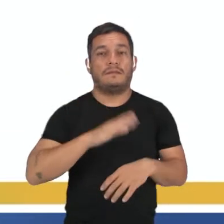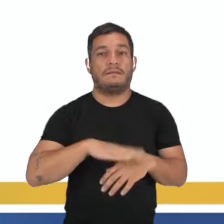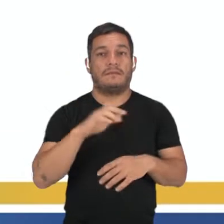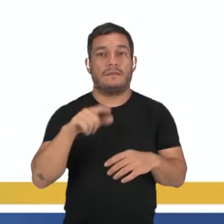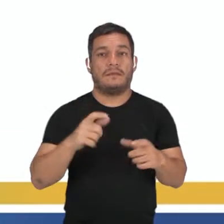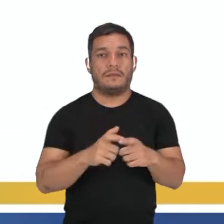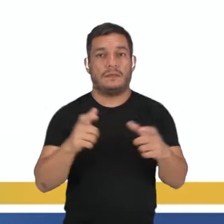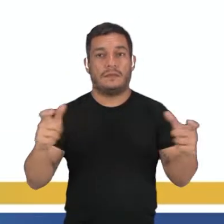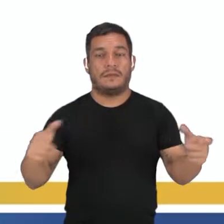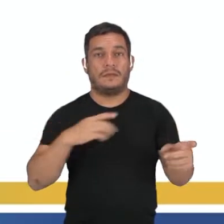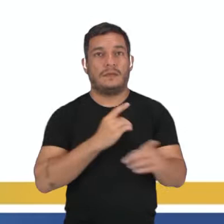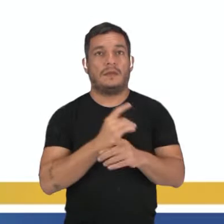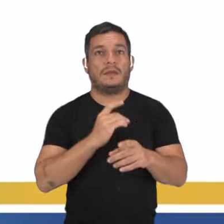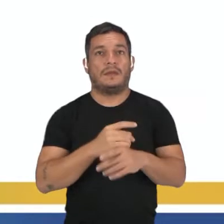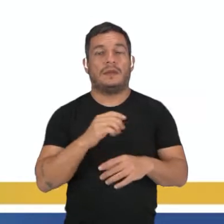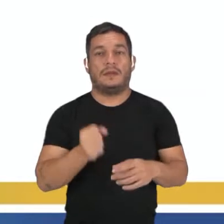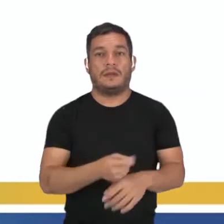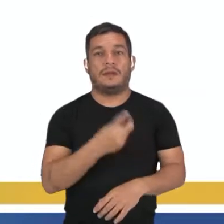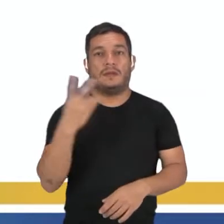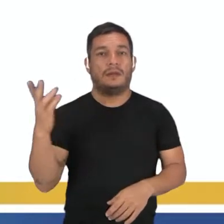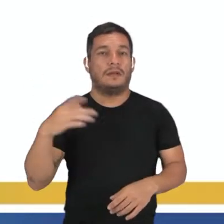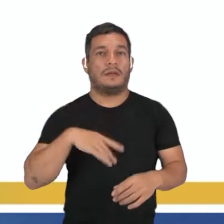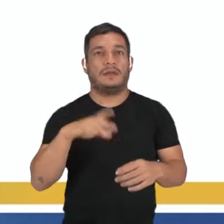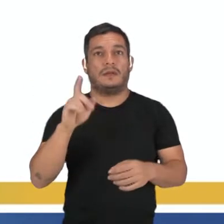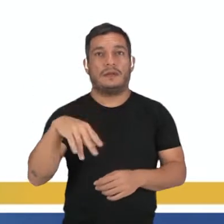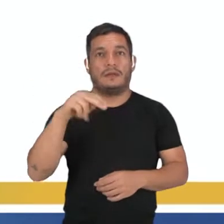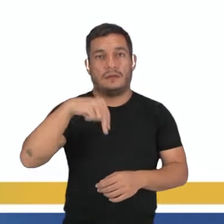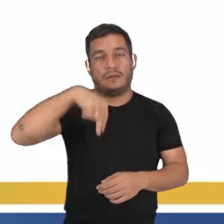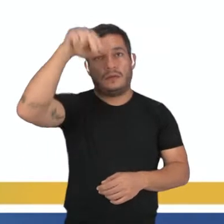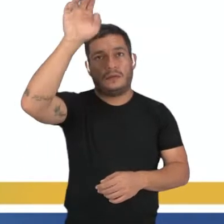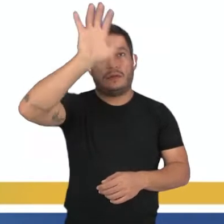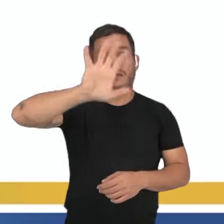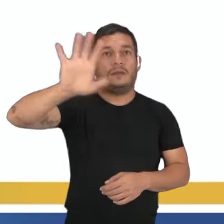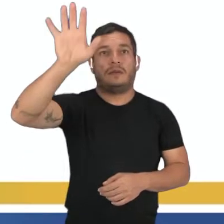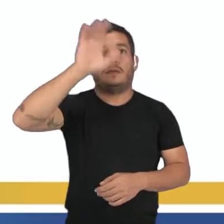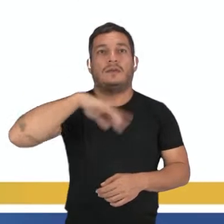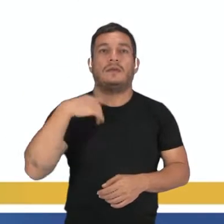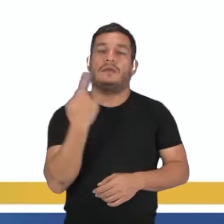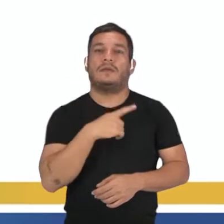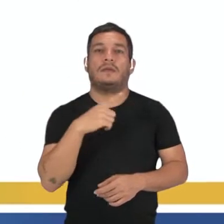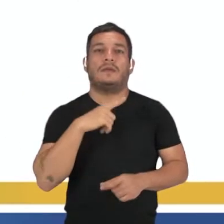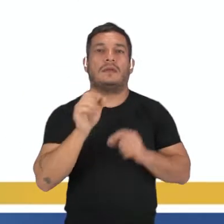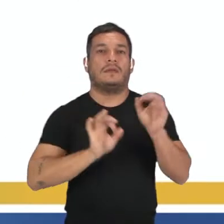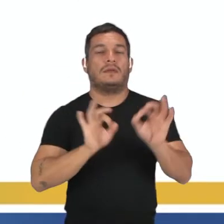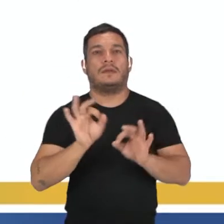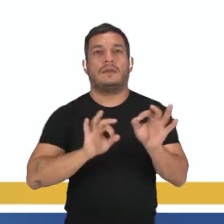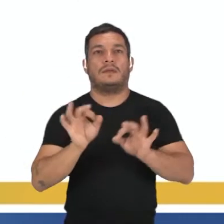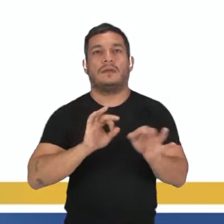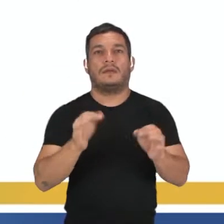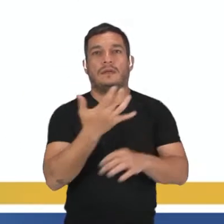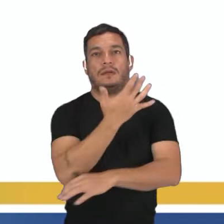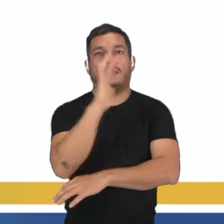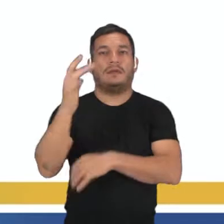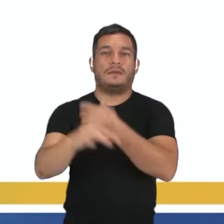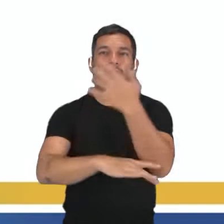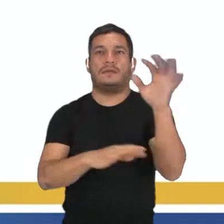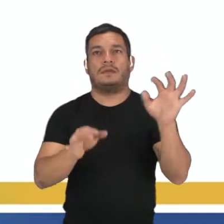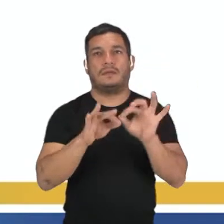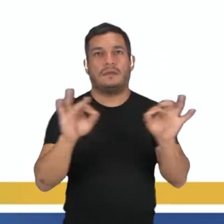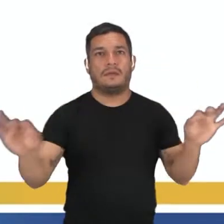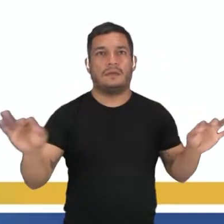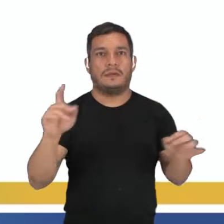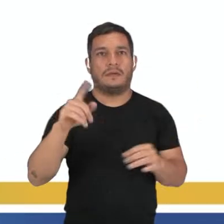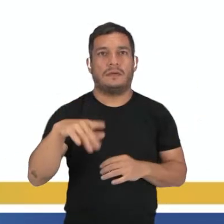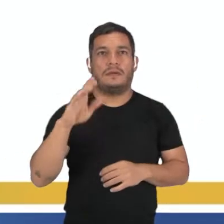abundantes, são encontradas em maior quantidade no hemisfério norte, onde nós temos a formação de extensas florestas chamadas de